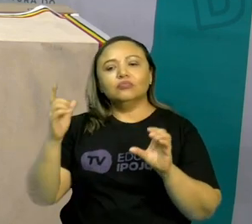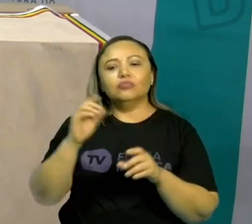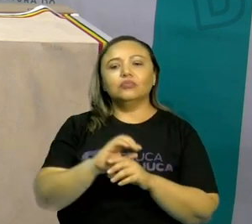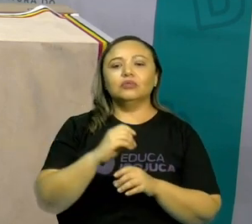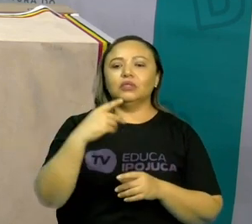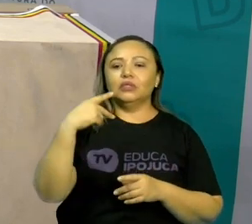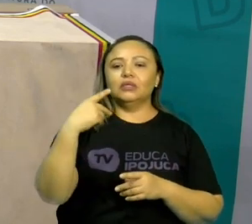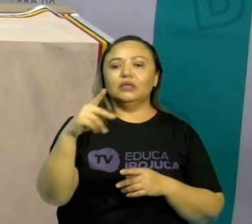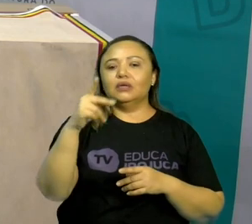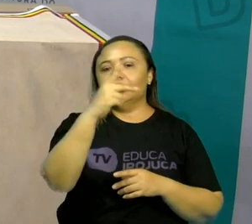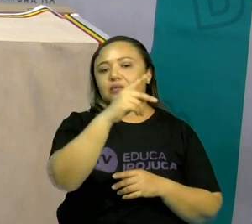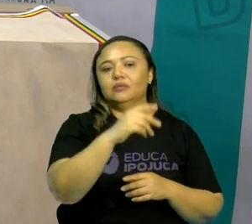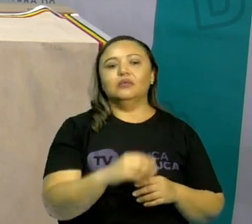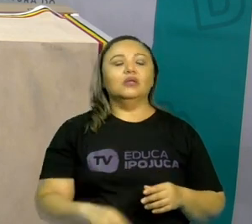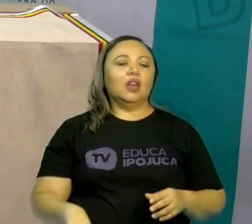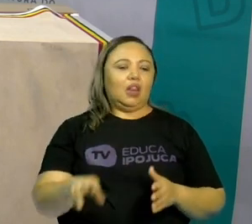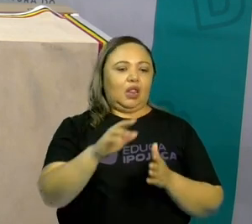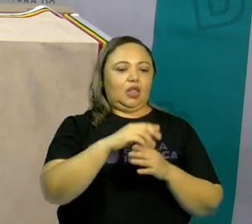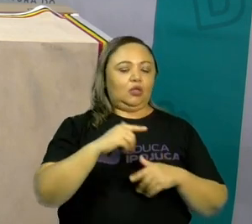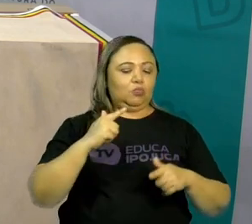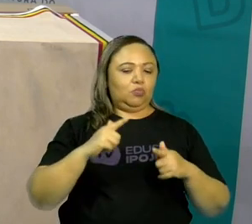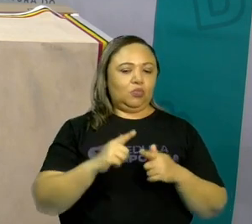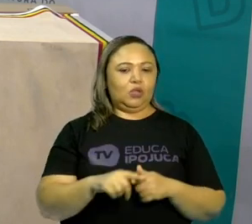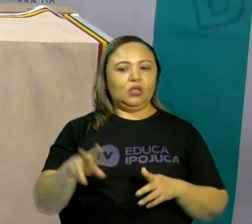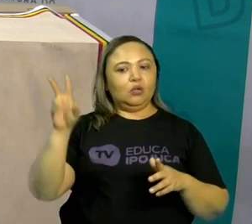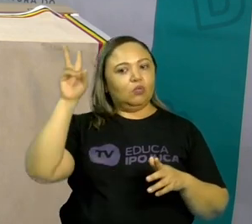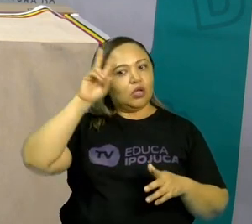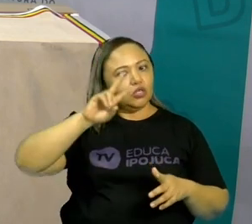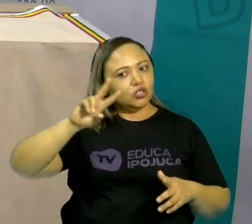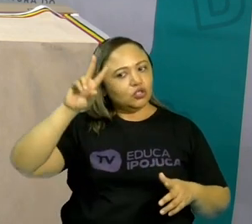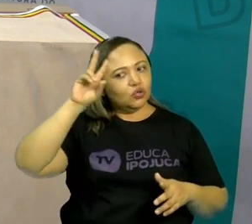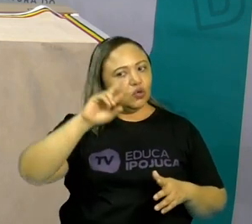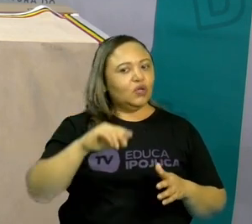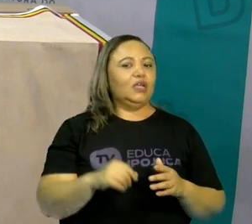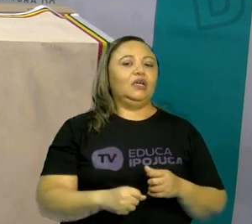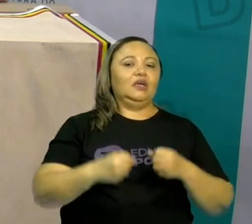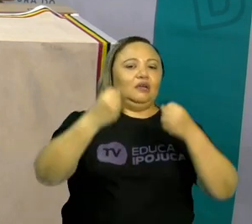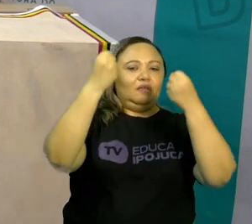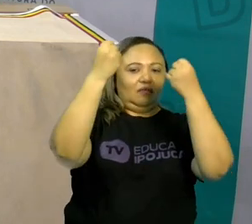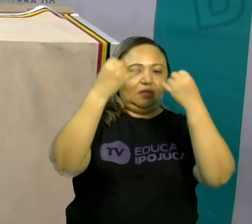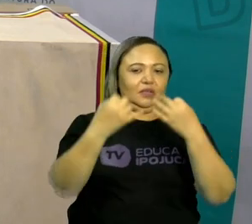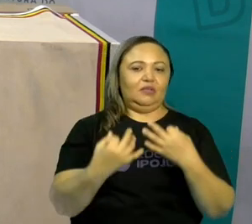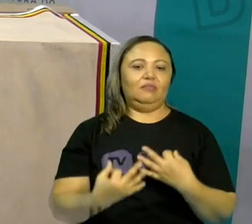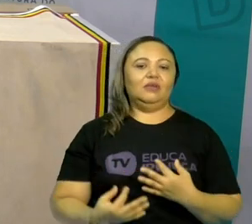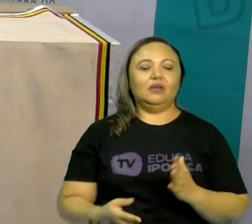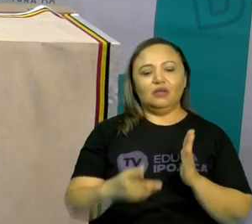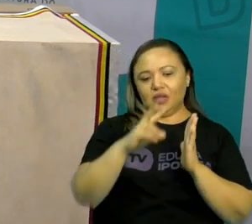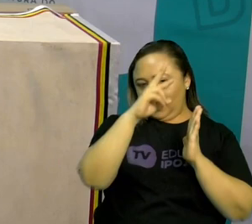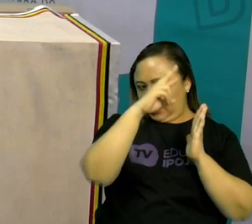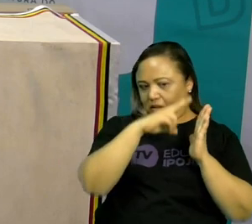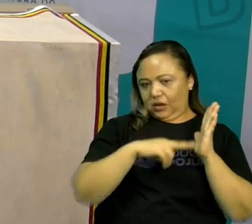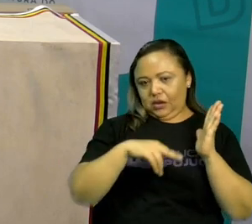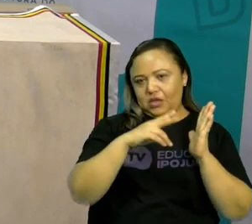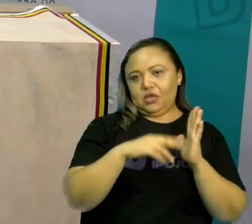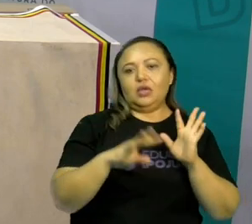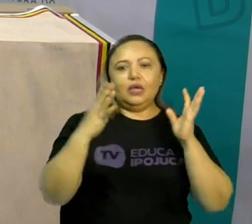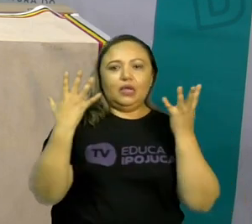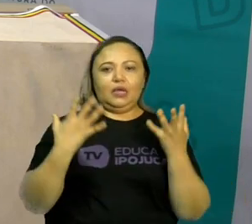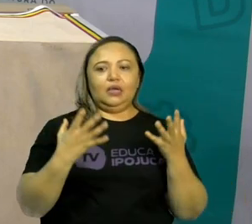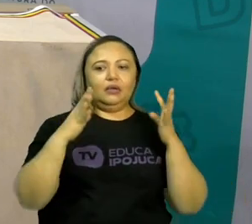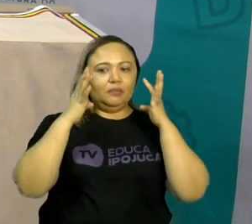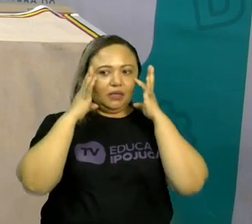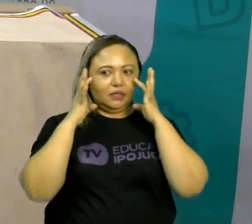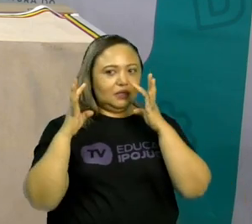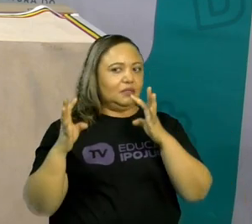trouxe para vocês uma linda historinha e vai querer que vocês prestem bastante atenção.